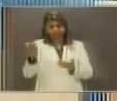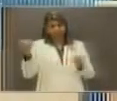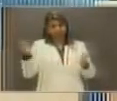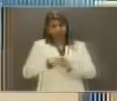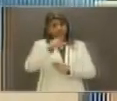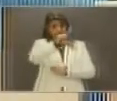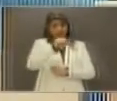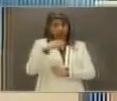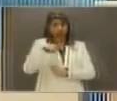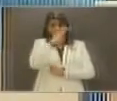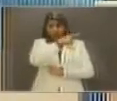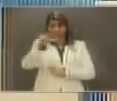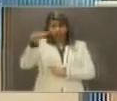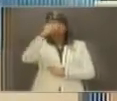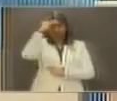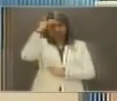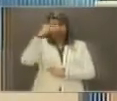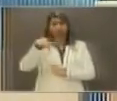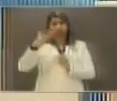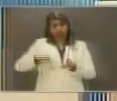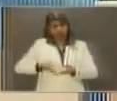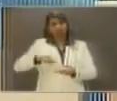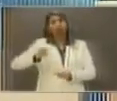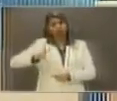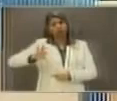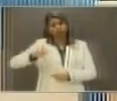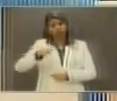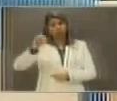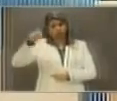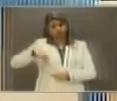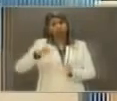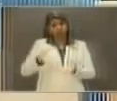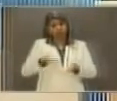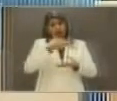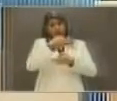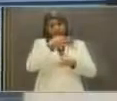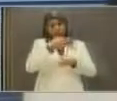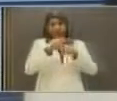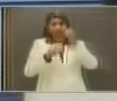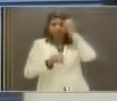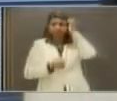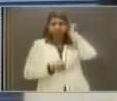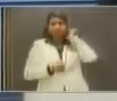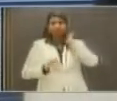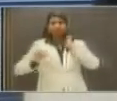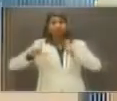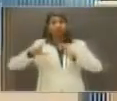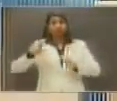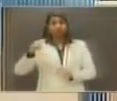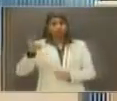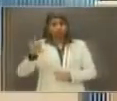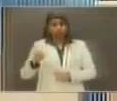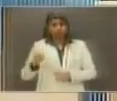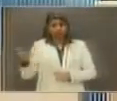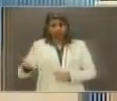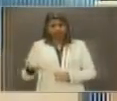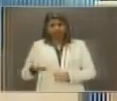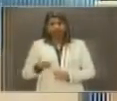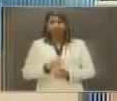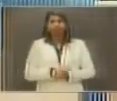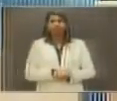outra pessoa, porque o candidato do Santiago já foi escolhido para o comentário. Então, o Lucélio, que está aqui ao lado. Ok?